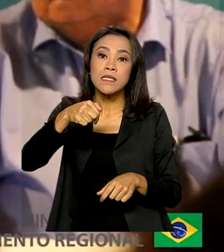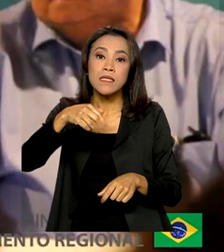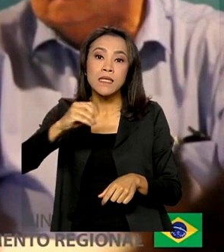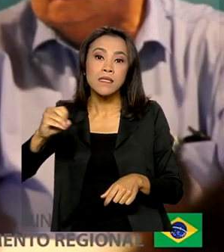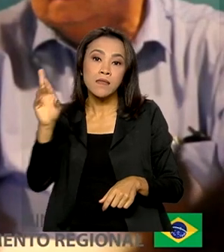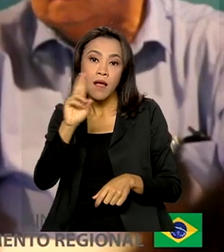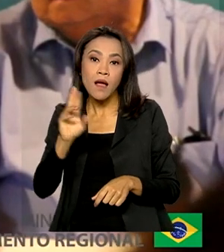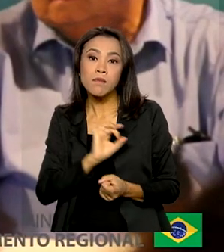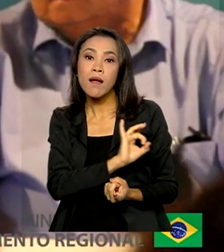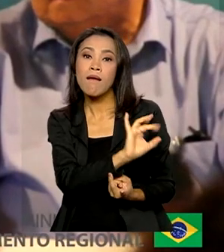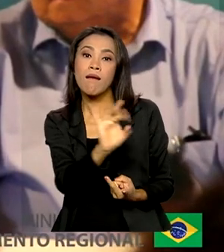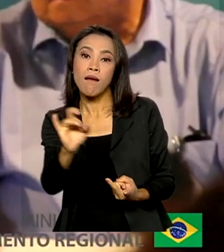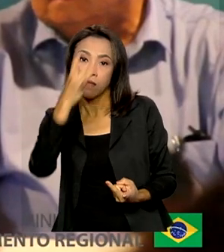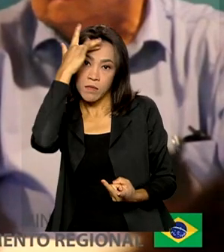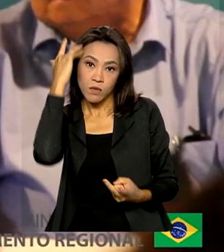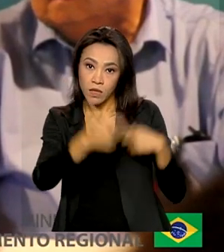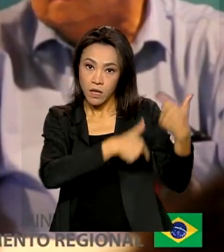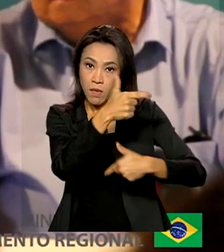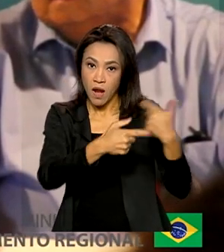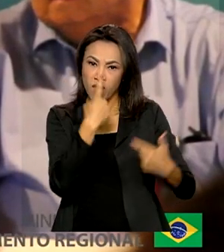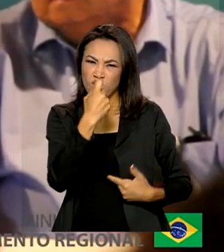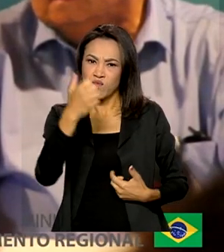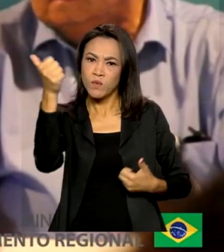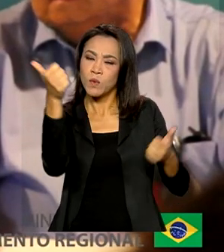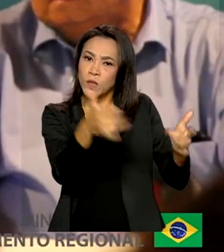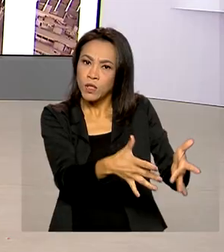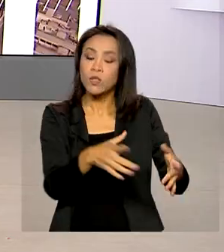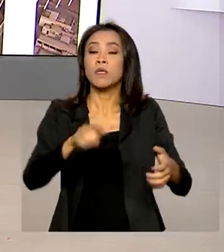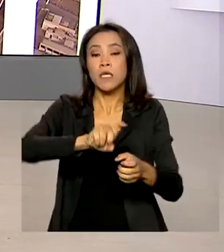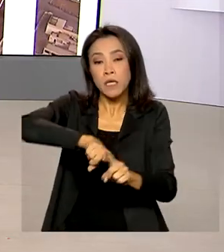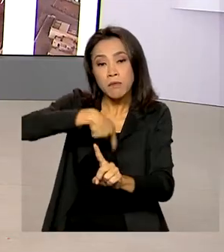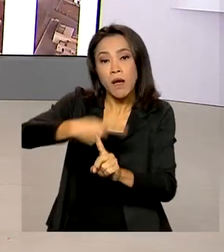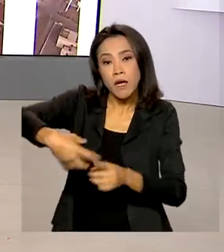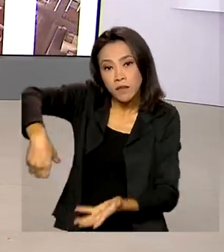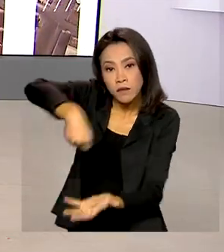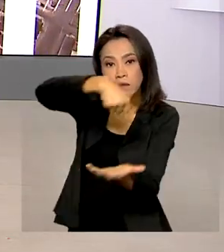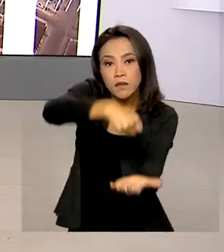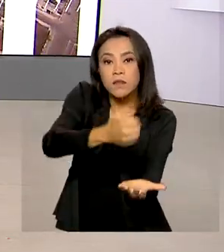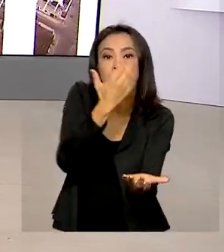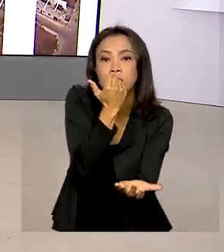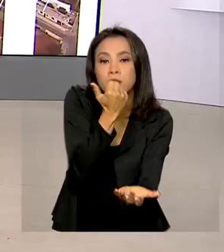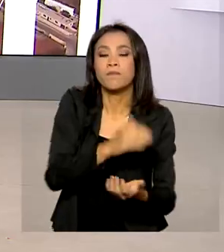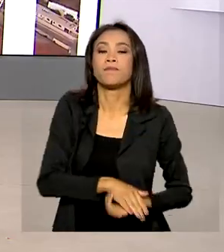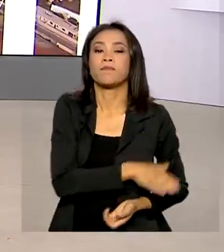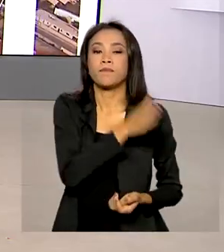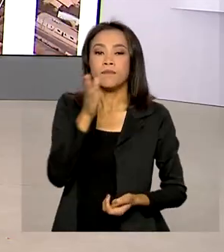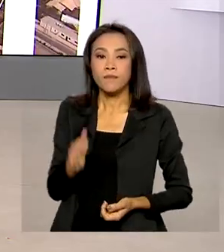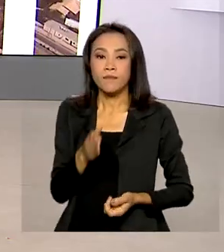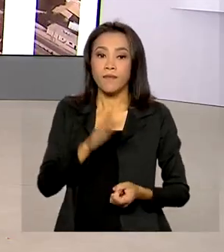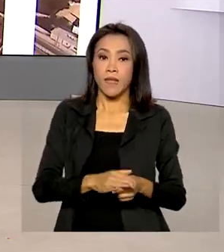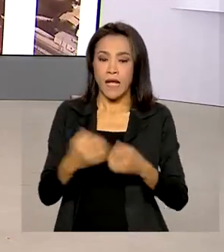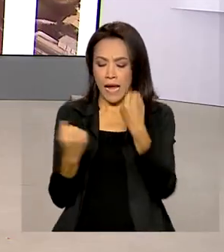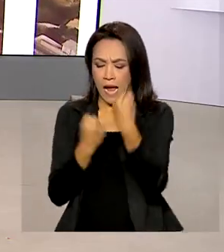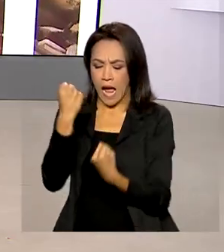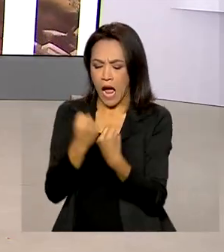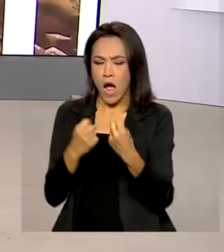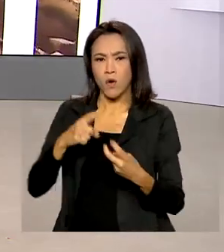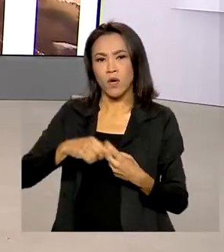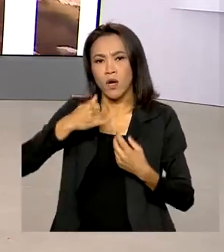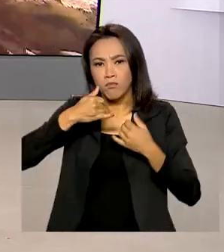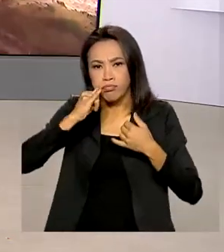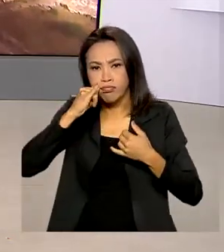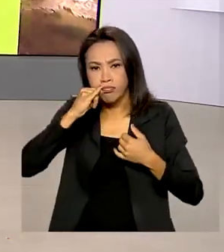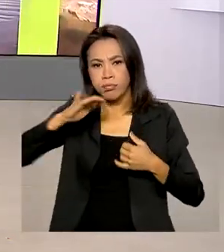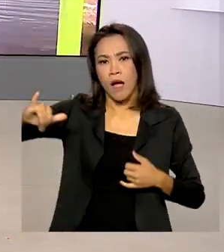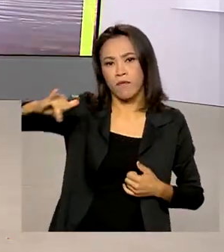cada catador, mais uma cesta básica. Carros, turbinas de avião, estruturas